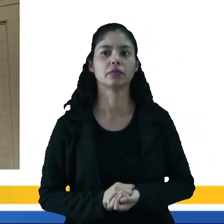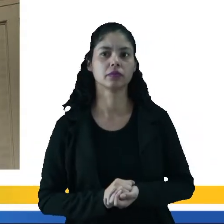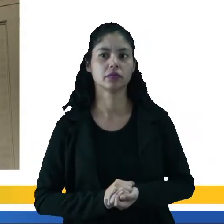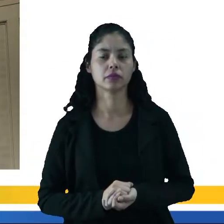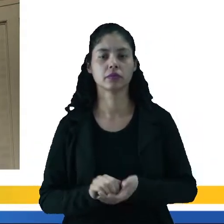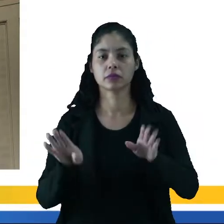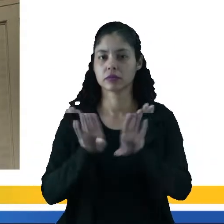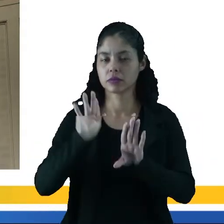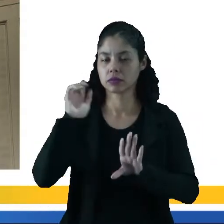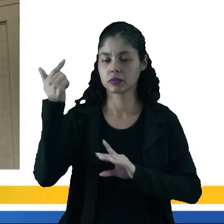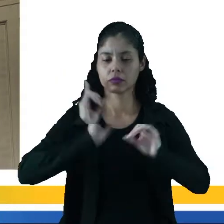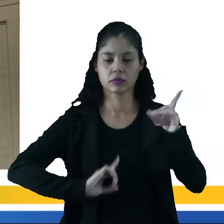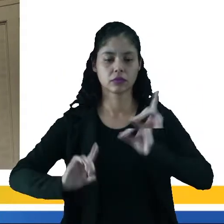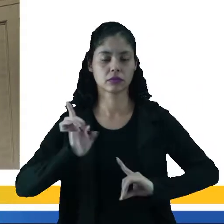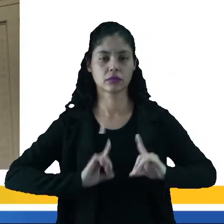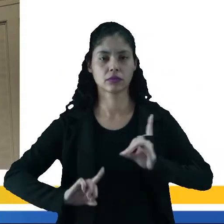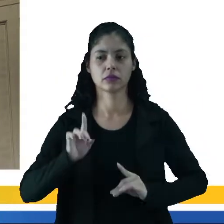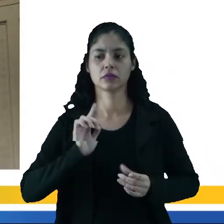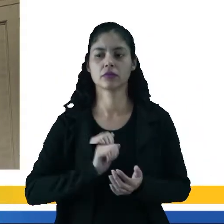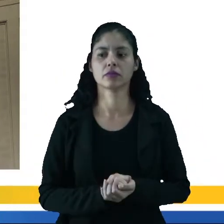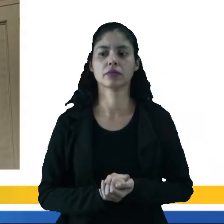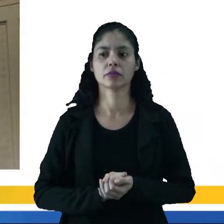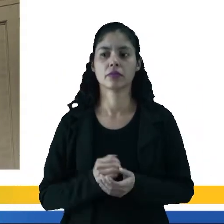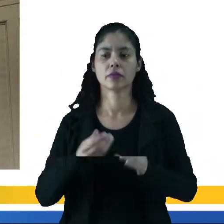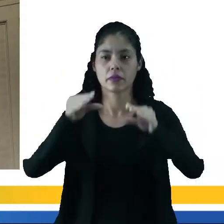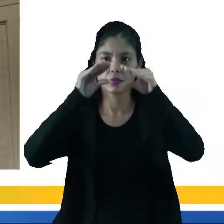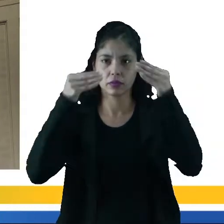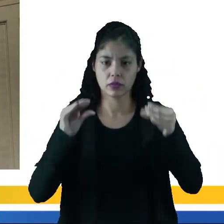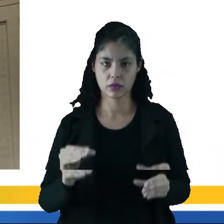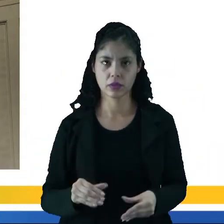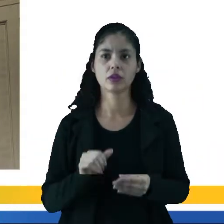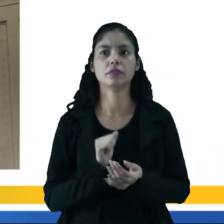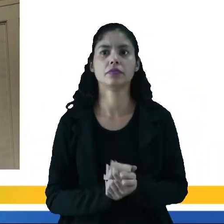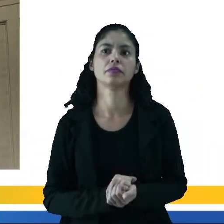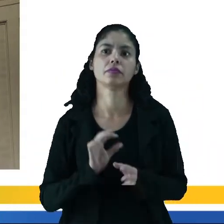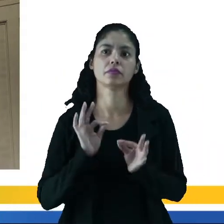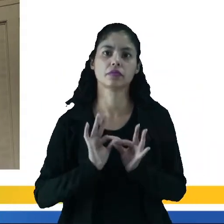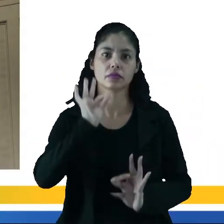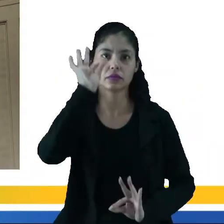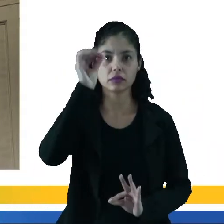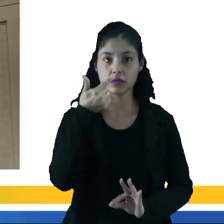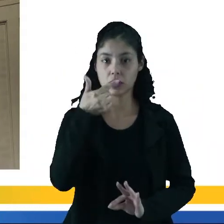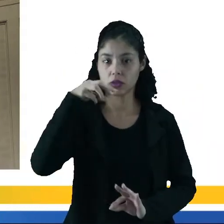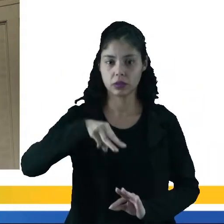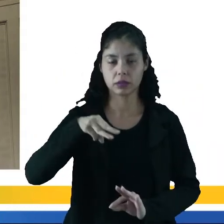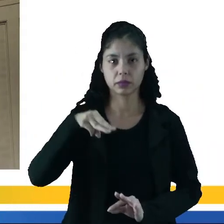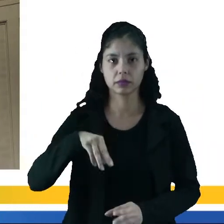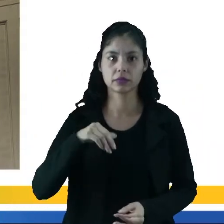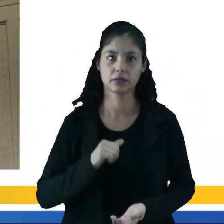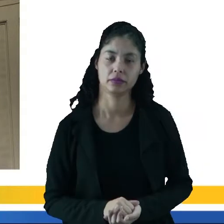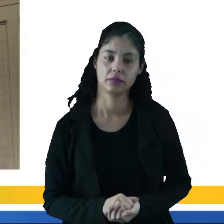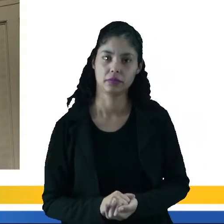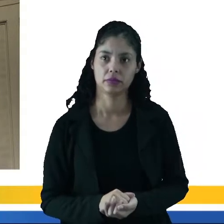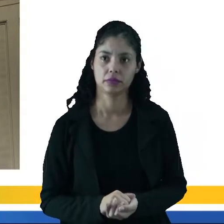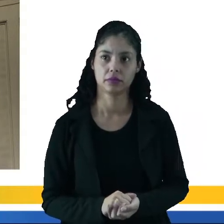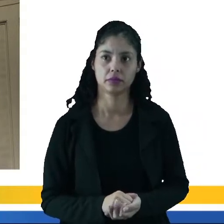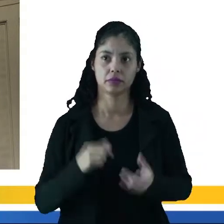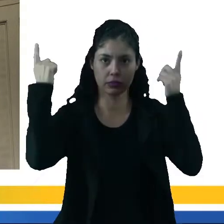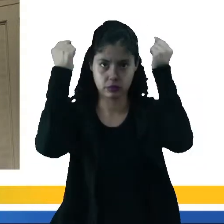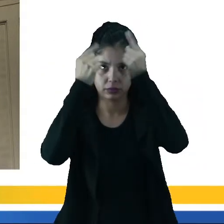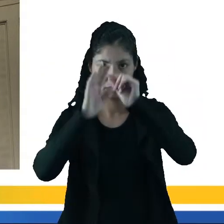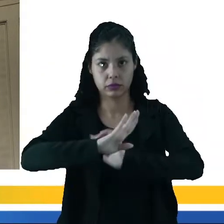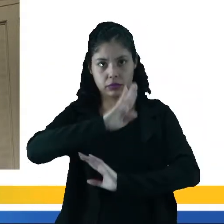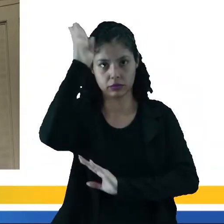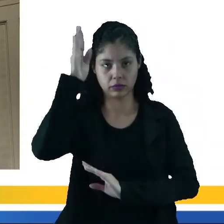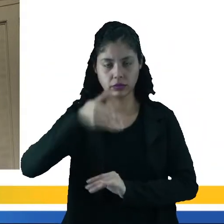E Hermes também é outro deus, é uma escultura em mármore. Ela mede 2,15 e é lá da Grécia